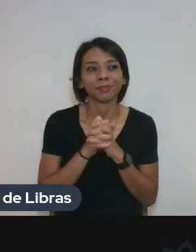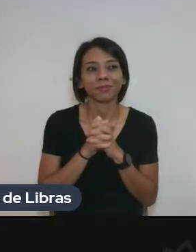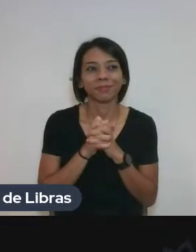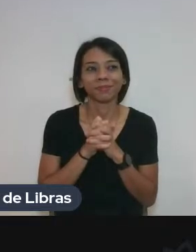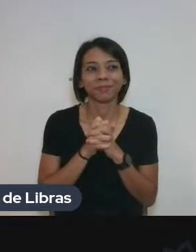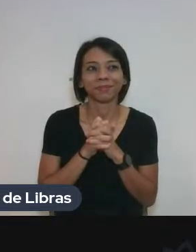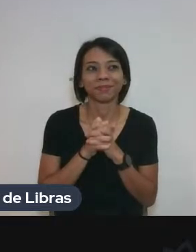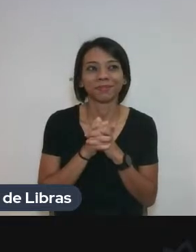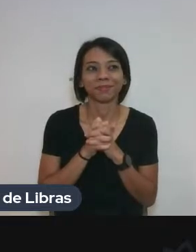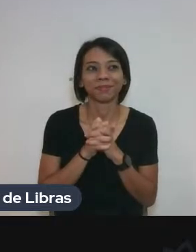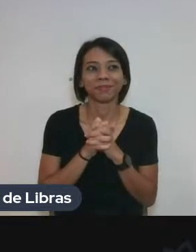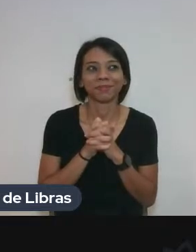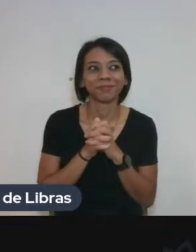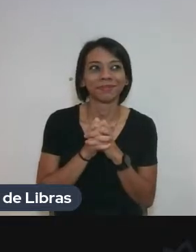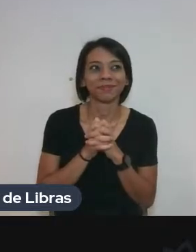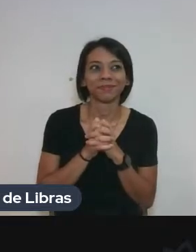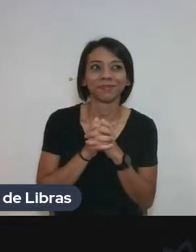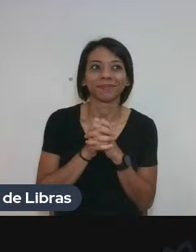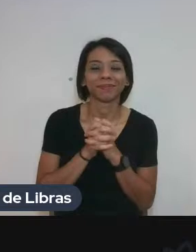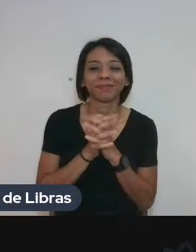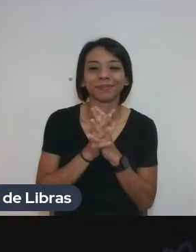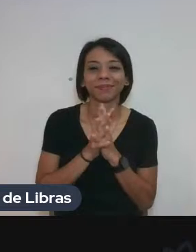um um um um um